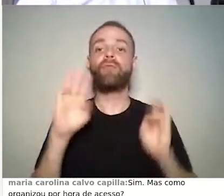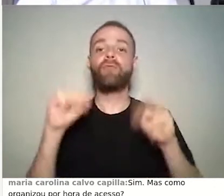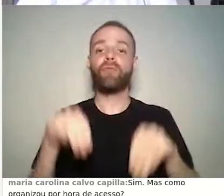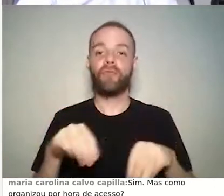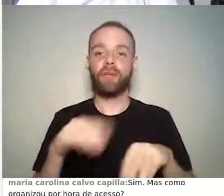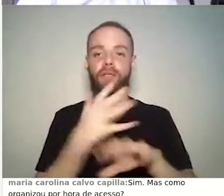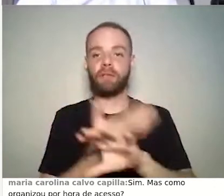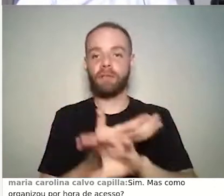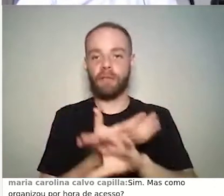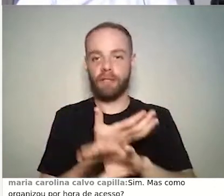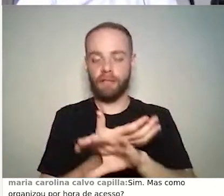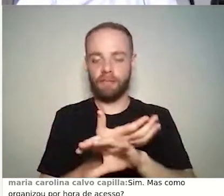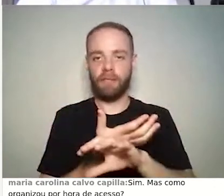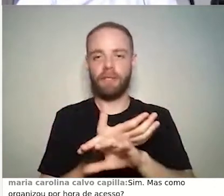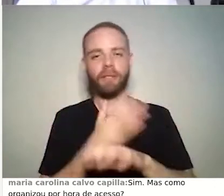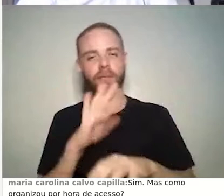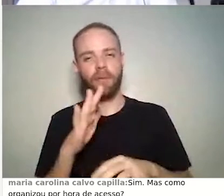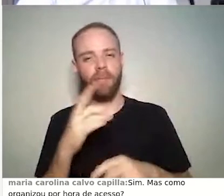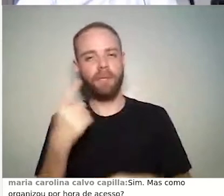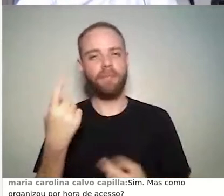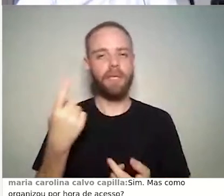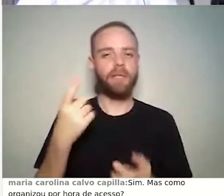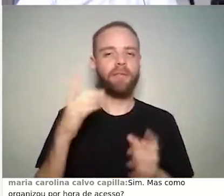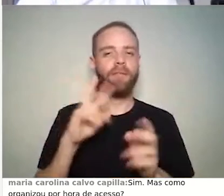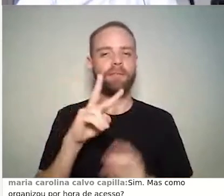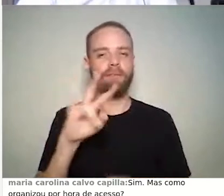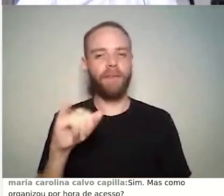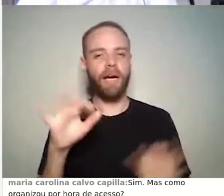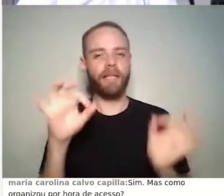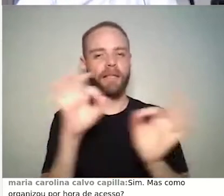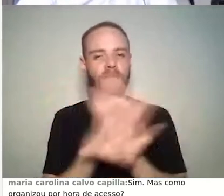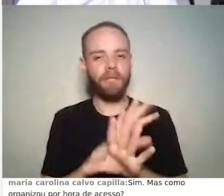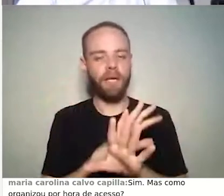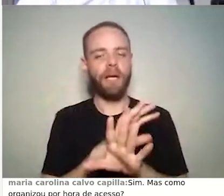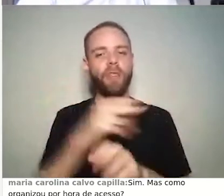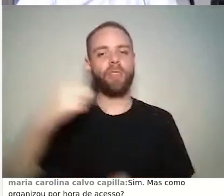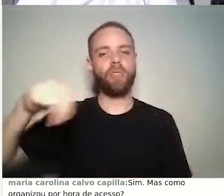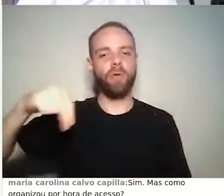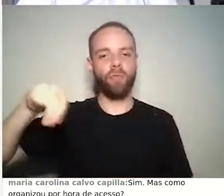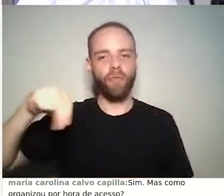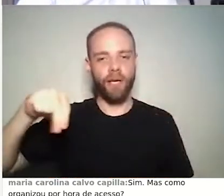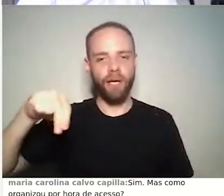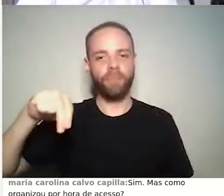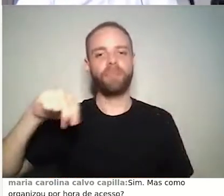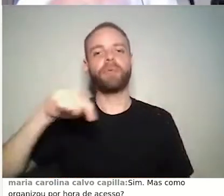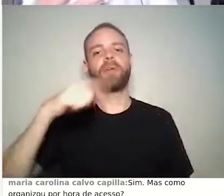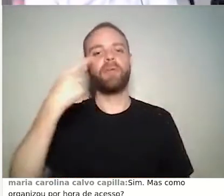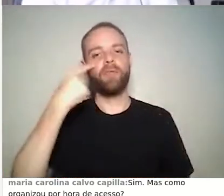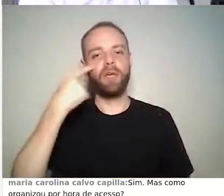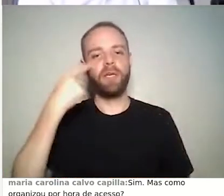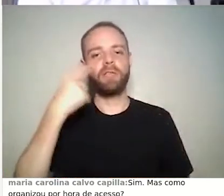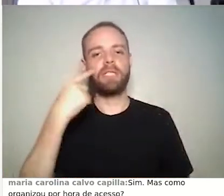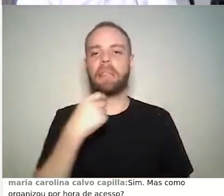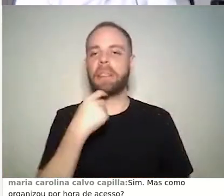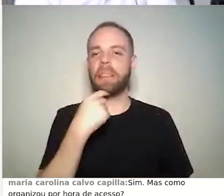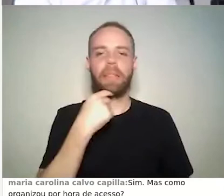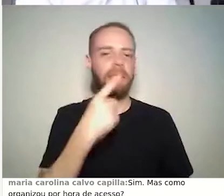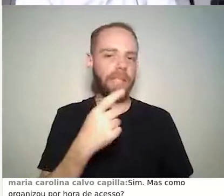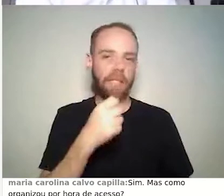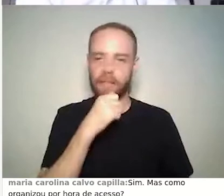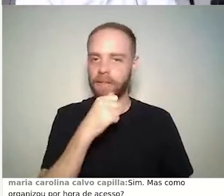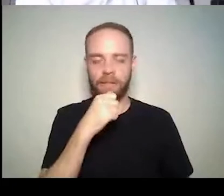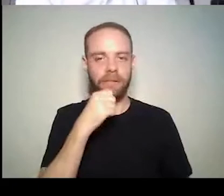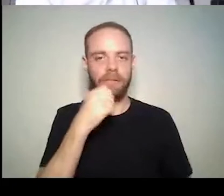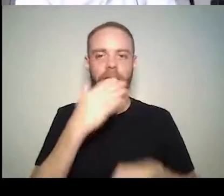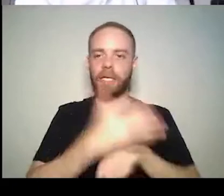de 11 de novembro de 2020. E eu tenho todas as atividades, eu vejo que ninguém acessou essas atividades, embora elas já